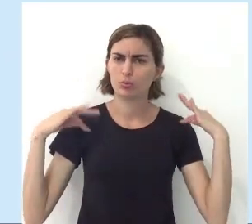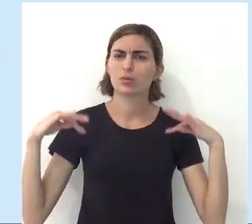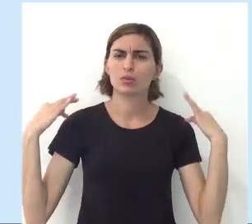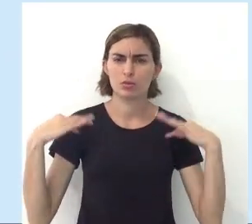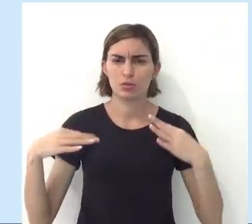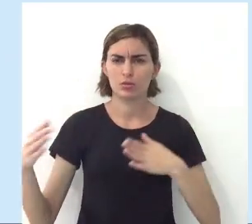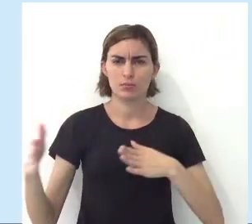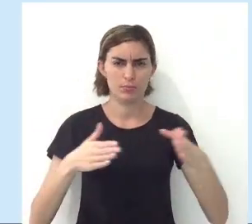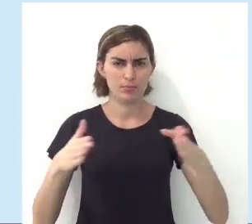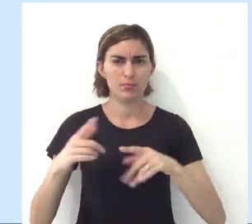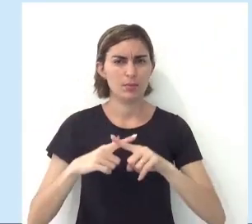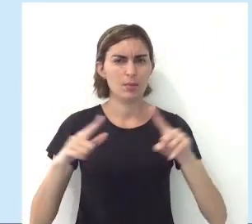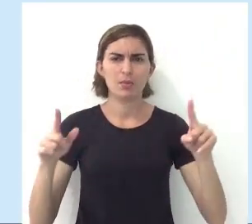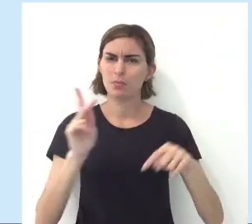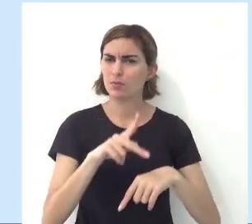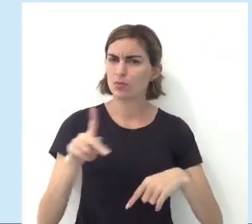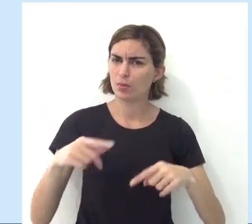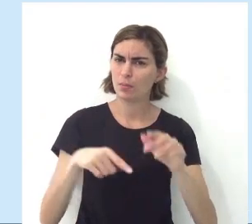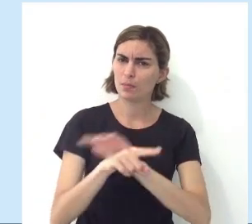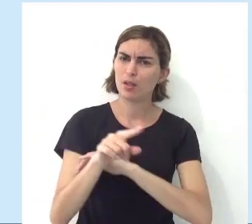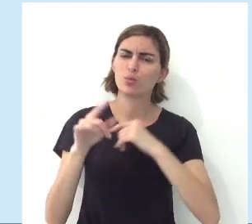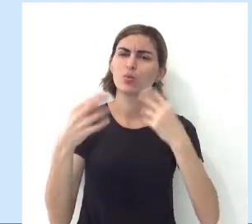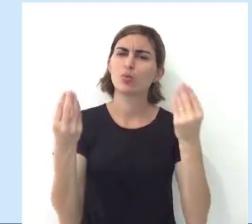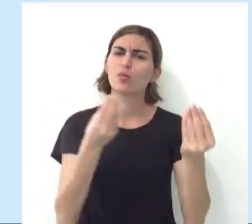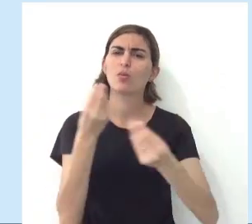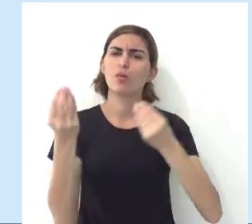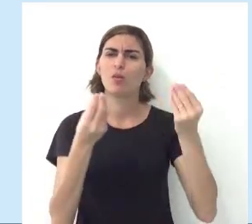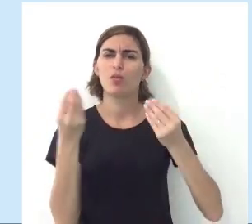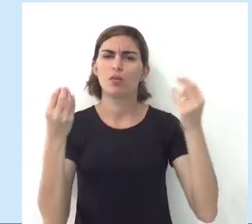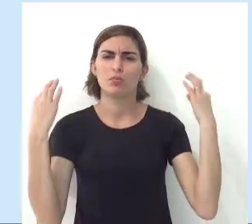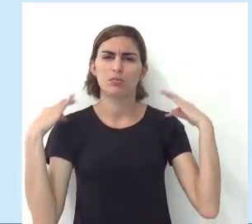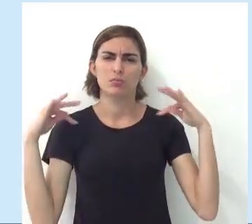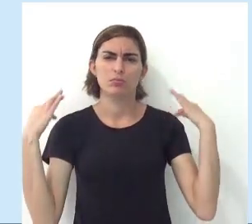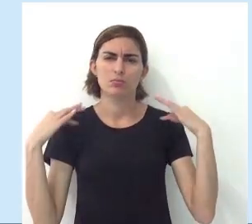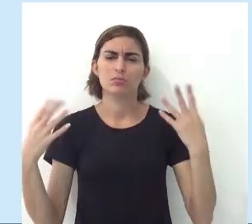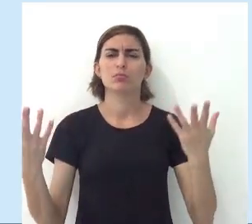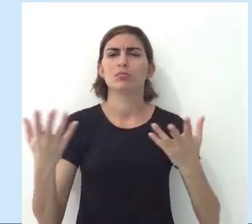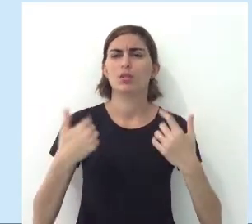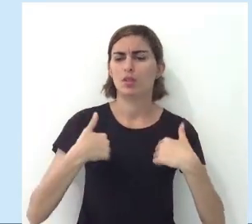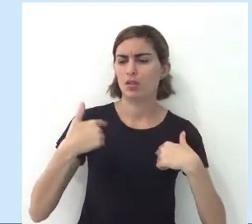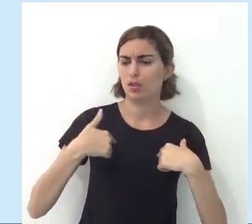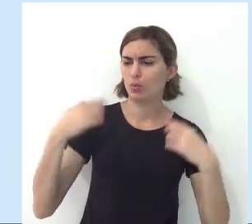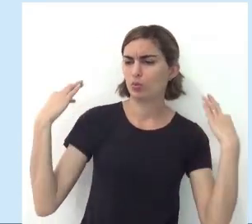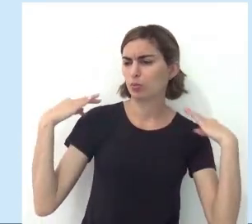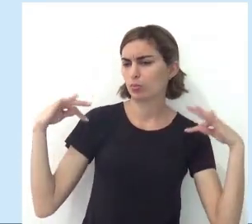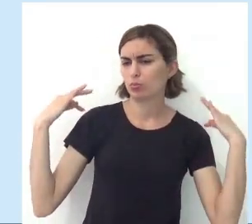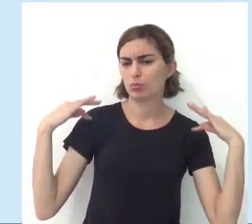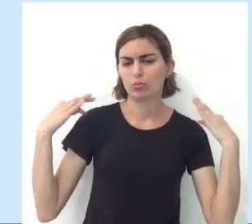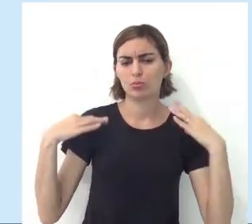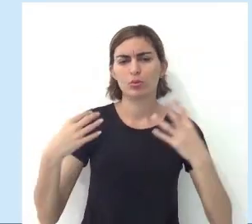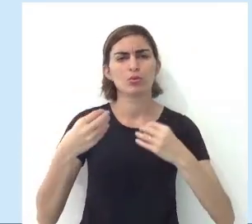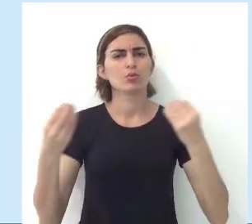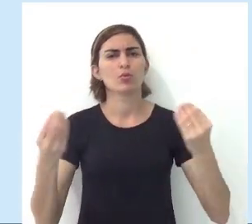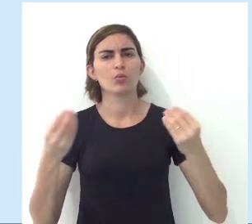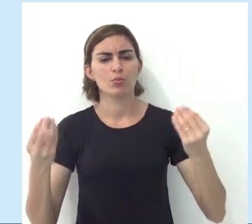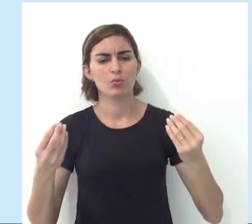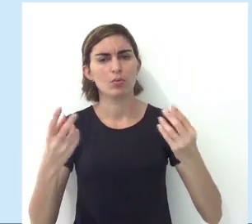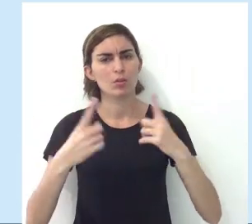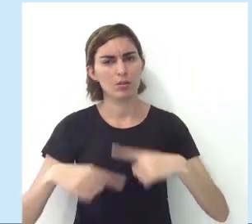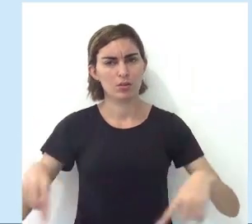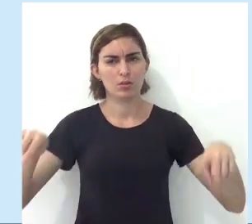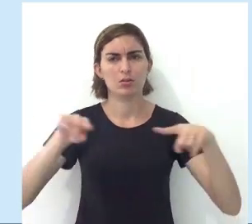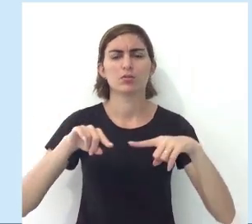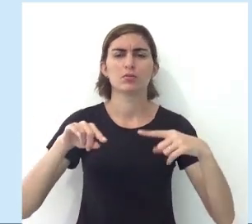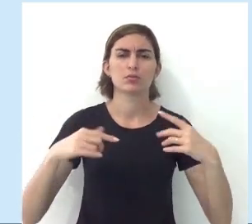considerado um turista nesse prazo. Mas, professor, você me pergunta, professor, como é que funciona? Como é que eu sou considerado um turista? Como é que é um